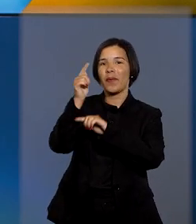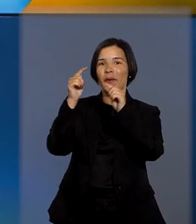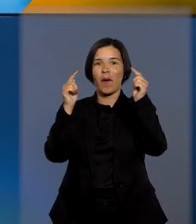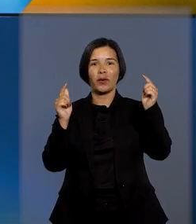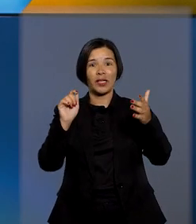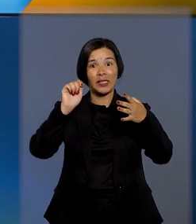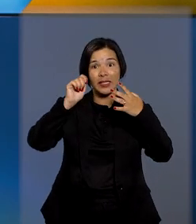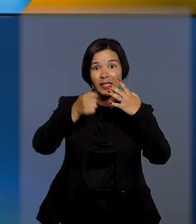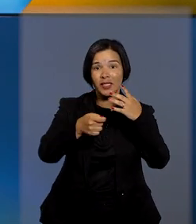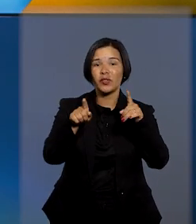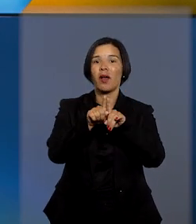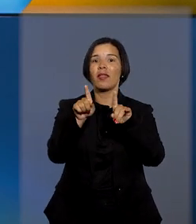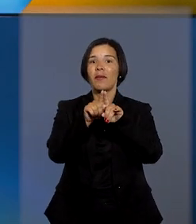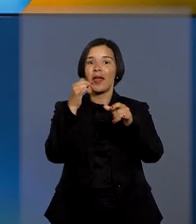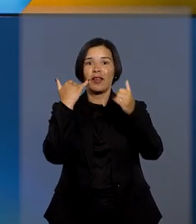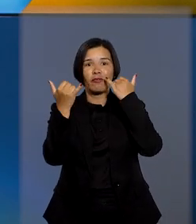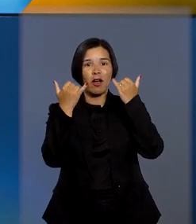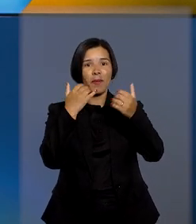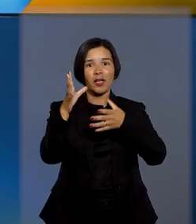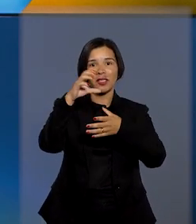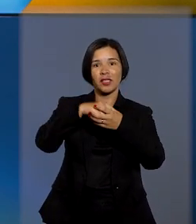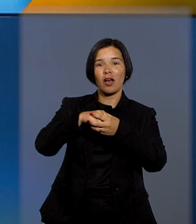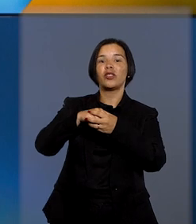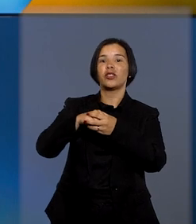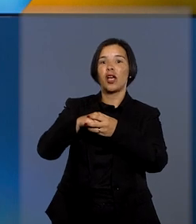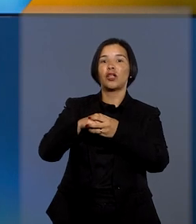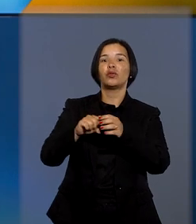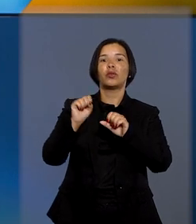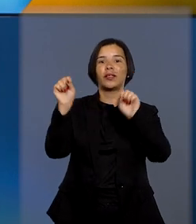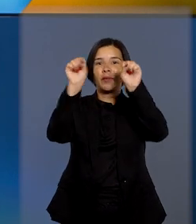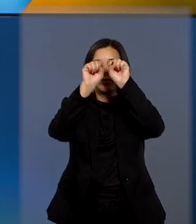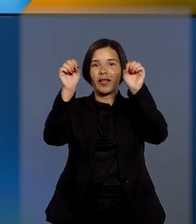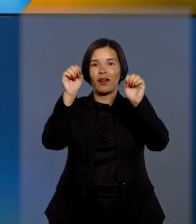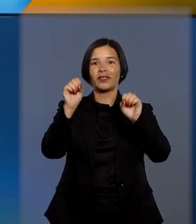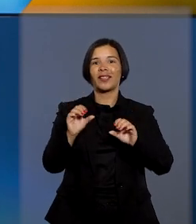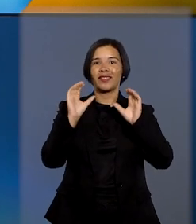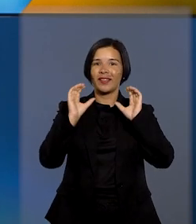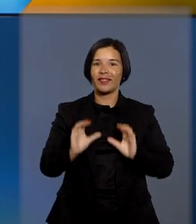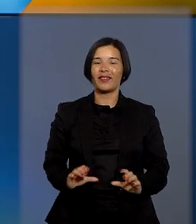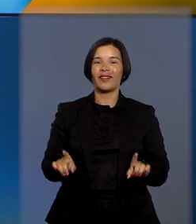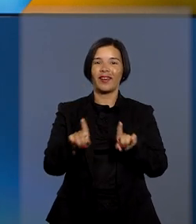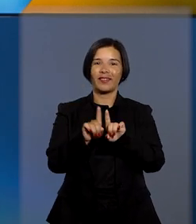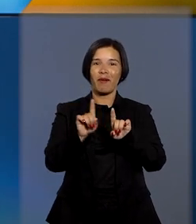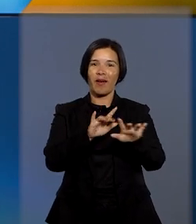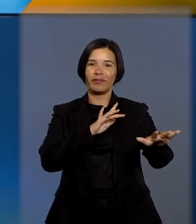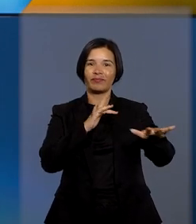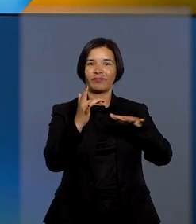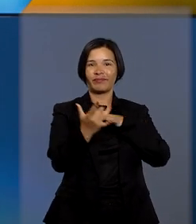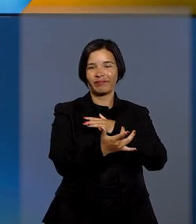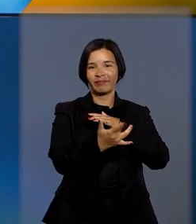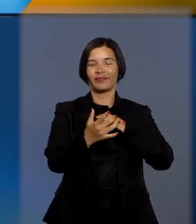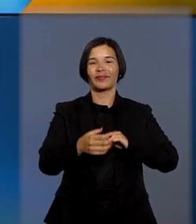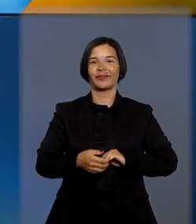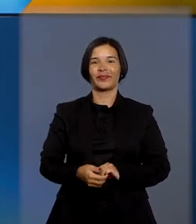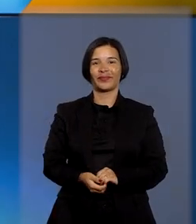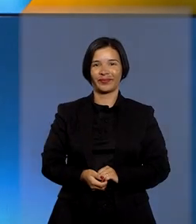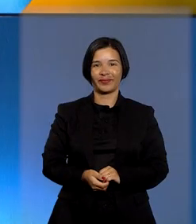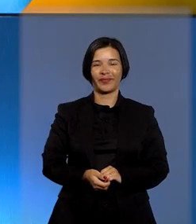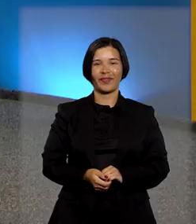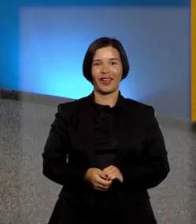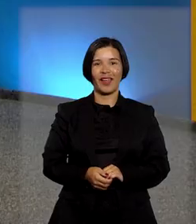outras decisões e informações do Tribunal da Cidadania nas redes sociais e nas plataformas de podcast.